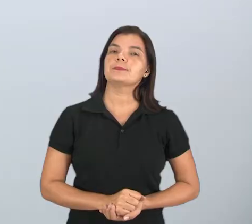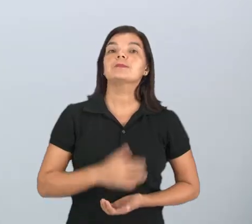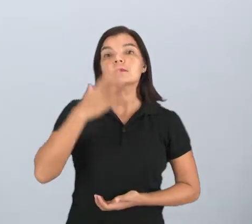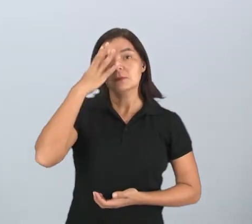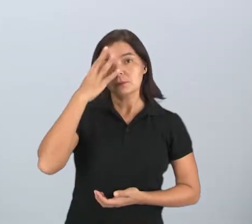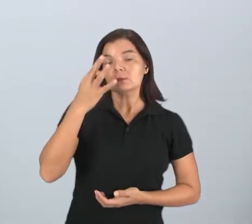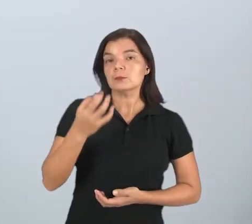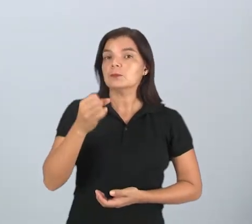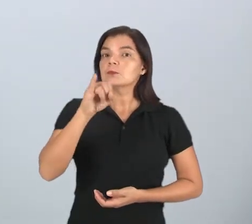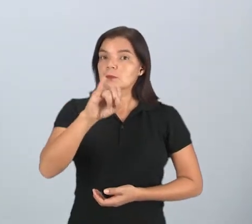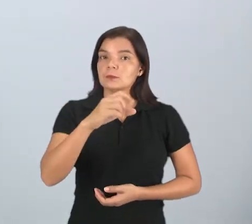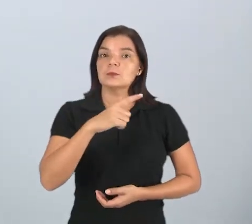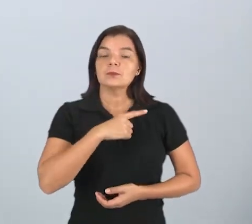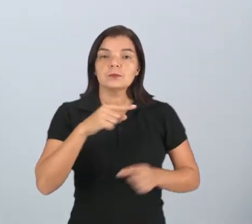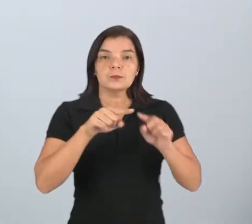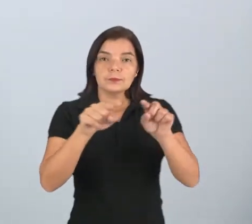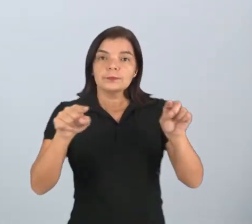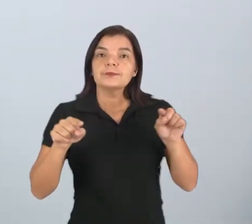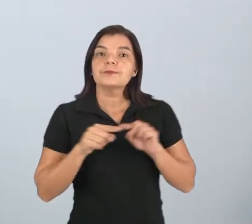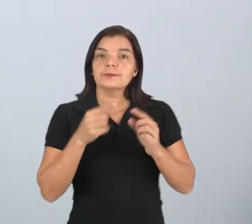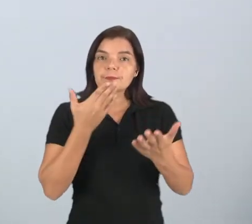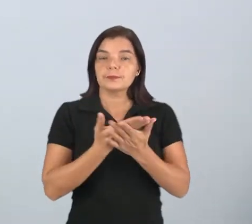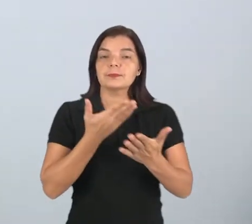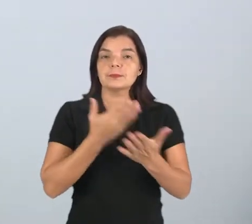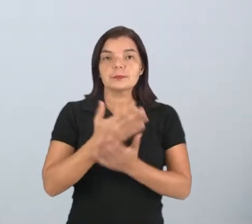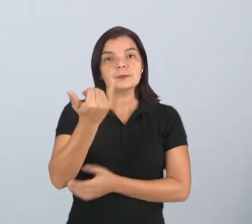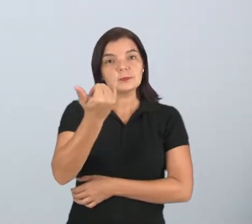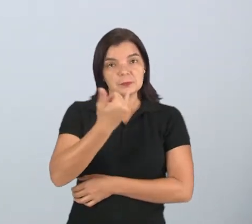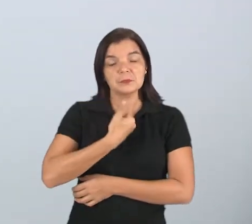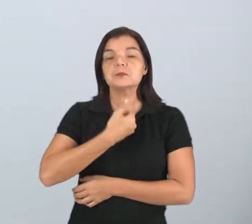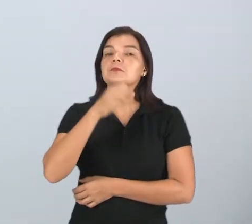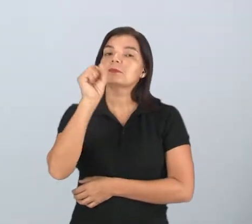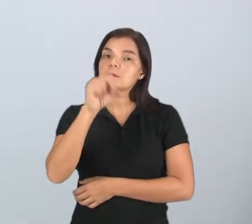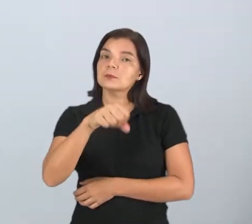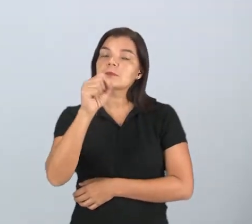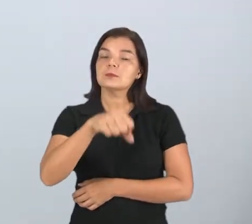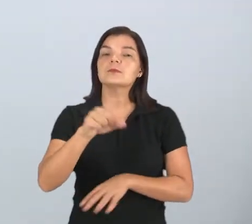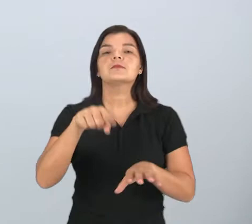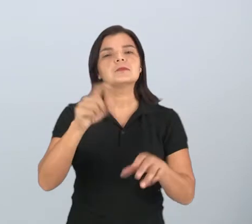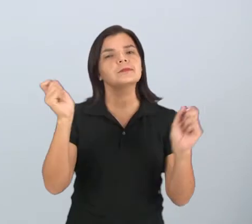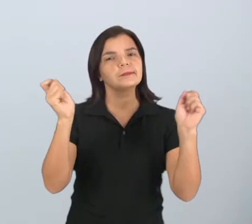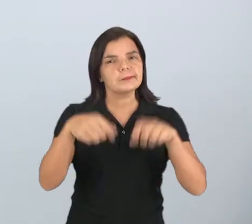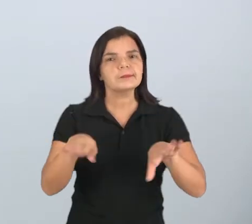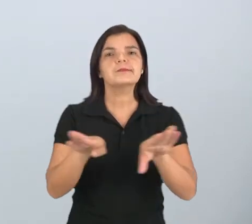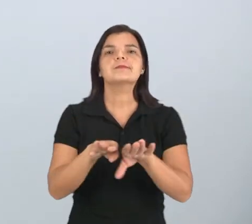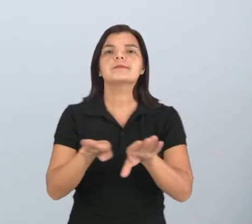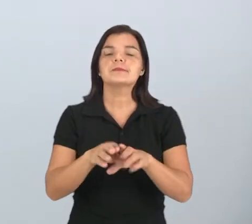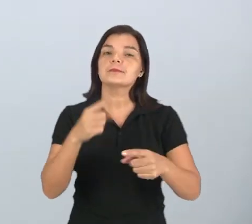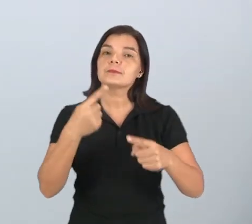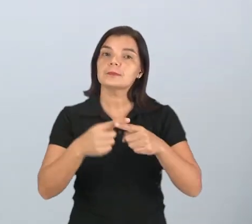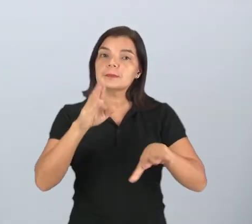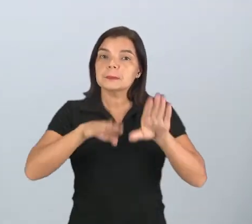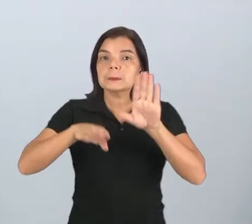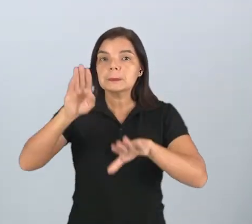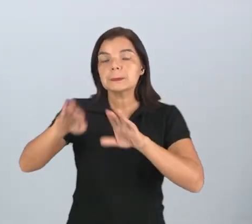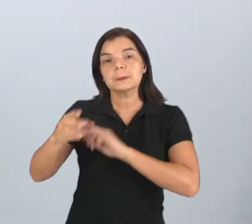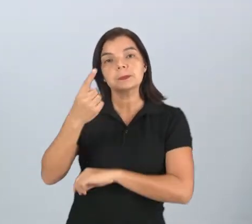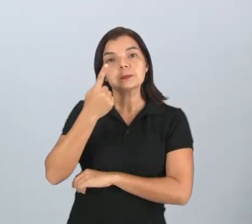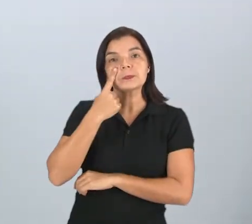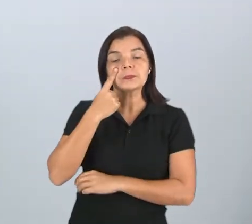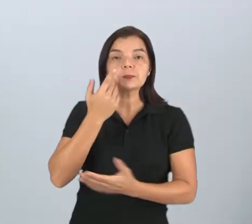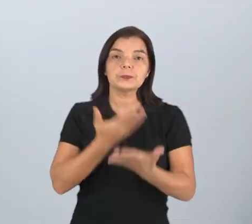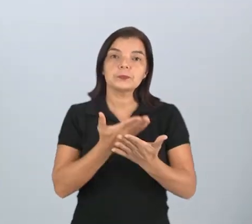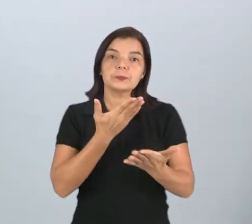Certamente, se nós estivéssemos na sala de aula, vocês iriam me falar que sim. É possível sim. Por quê? Porque dependendo do que nós vamos